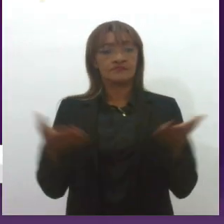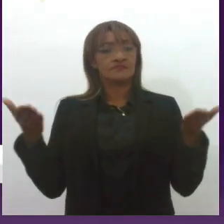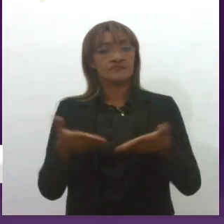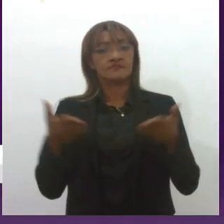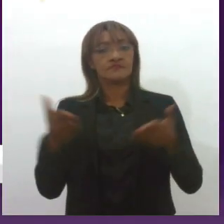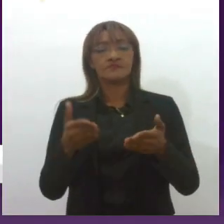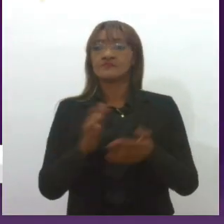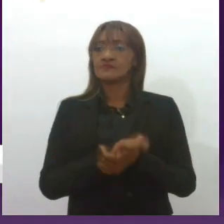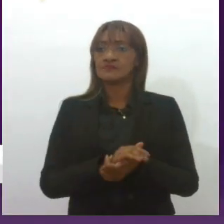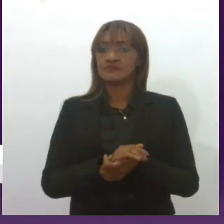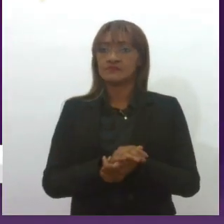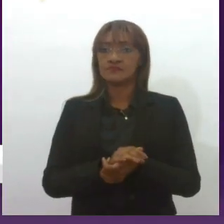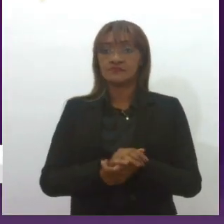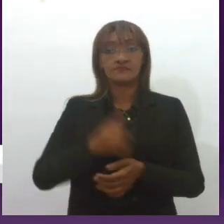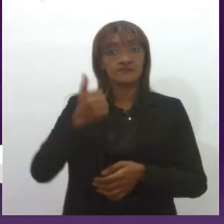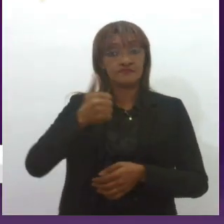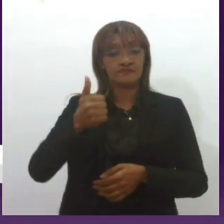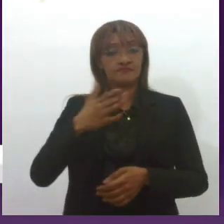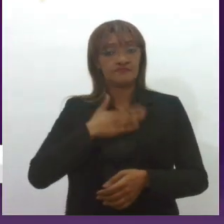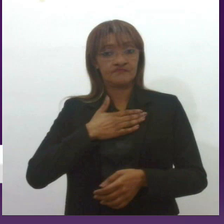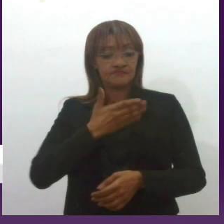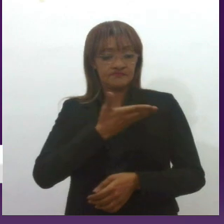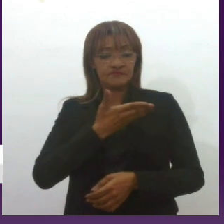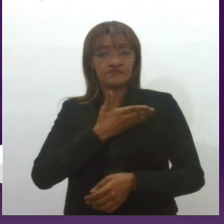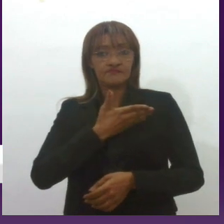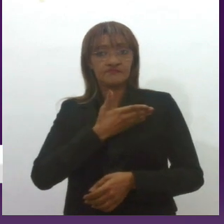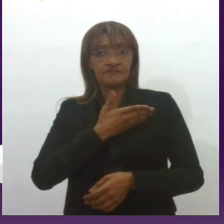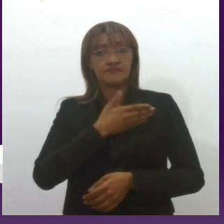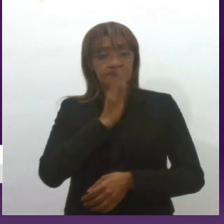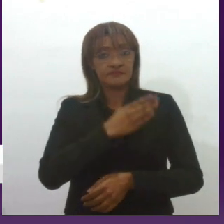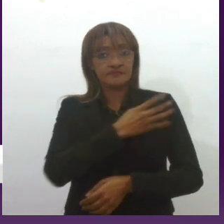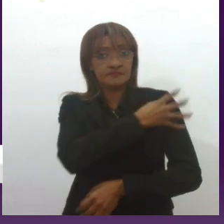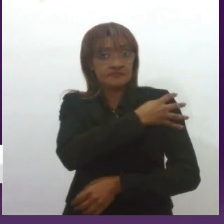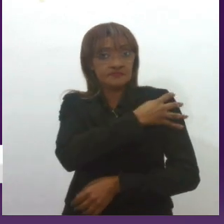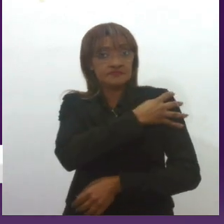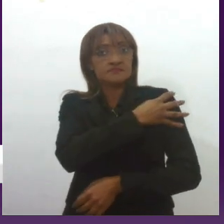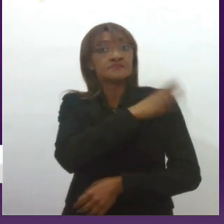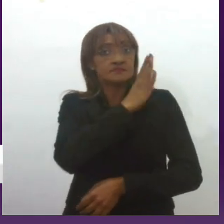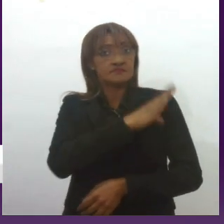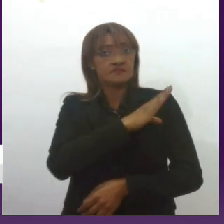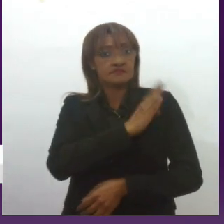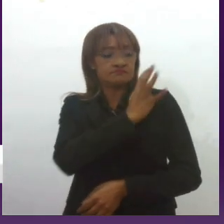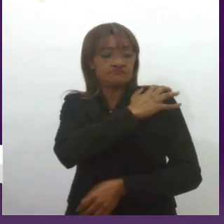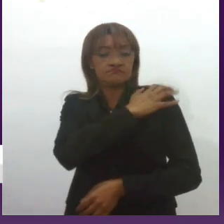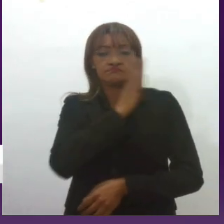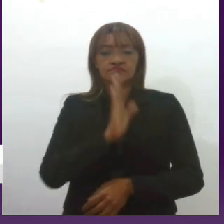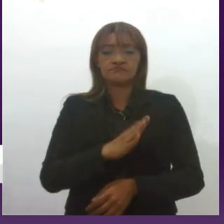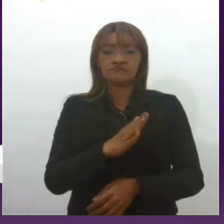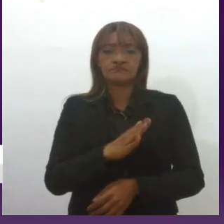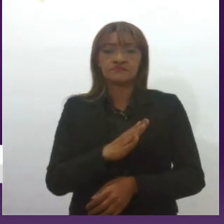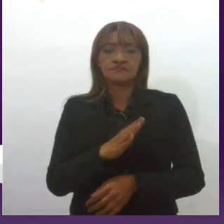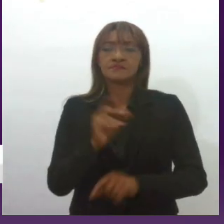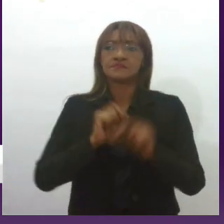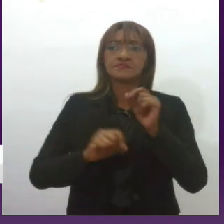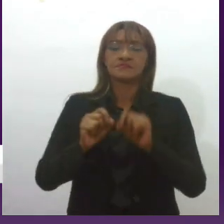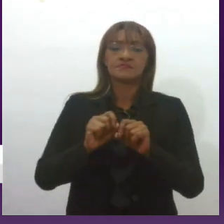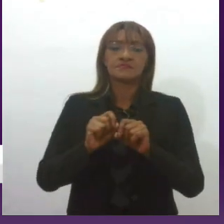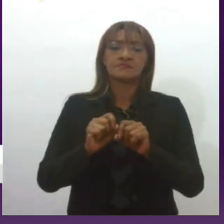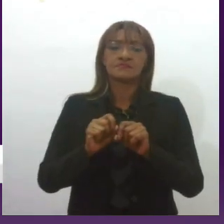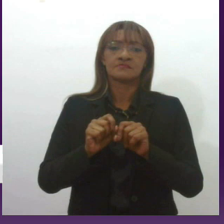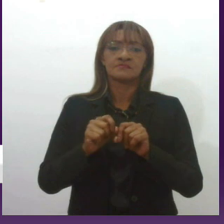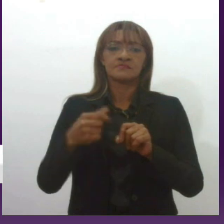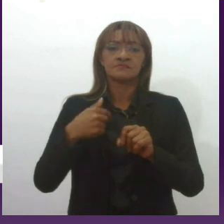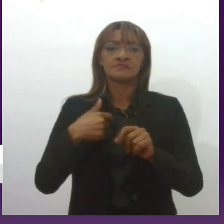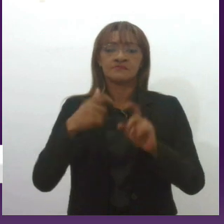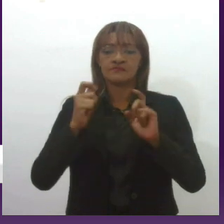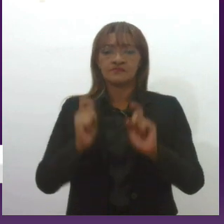S. Júnior foi meu primeiro comandante, hoje é meu amigo pessoal. Eu lembro que a gente passou por muitas coisas, porque eu montava equiparado,